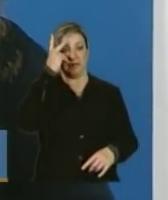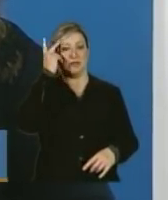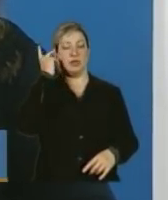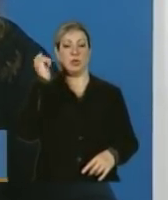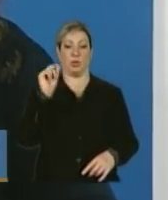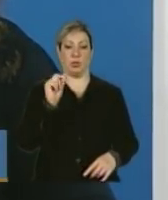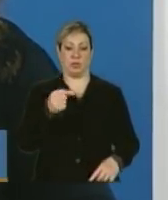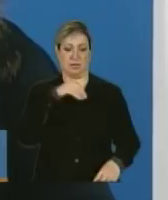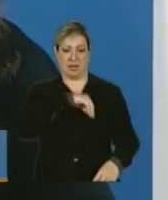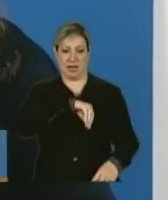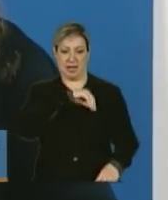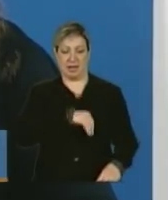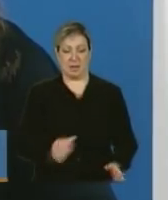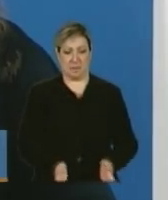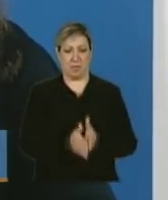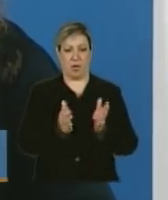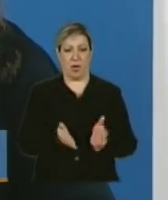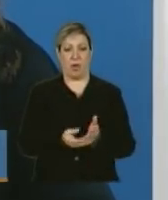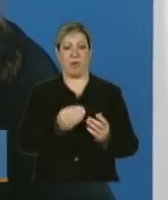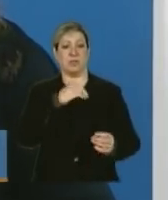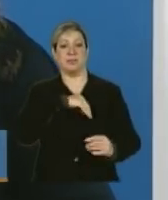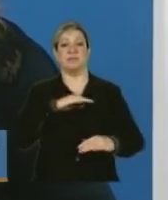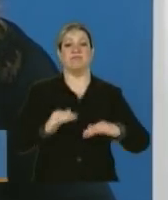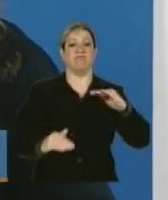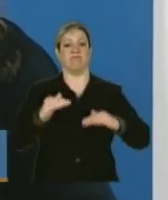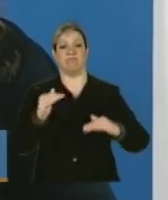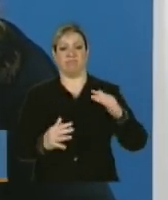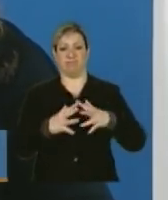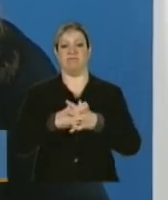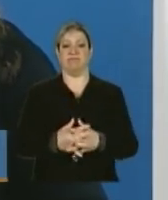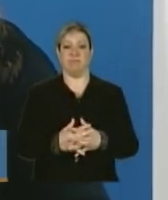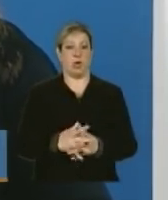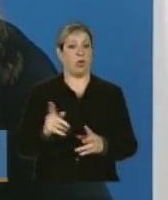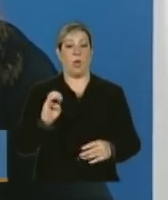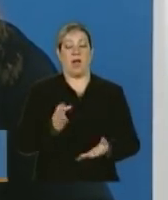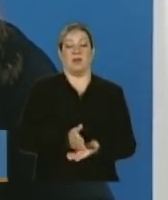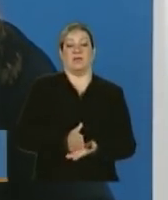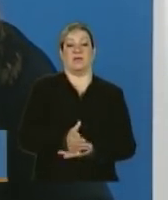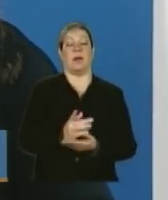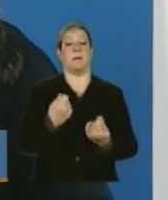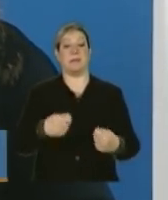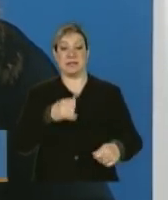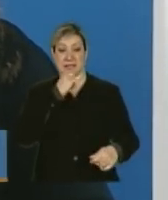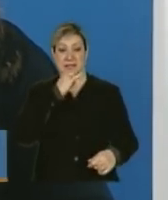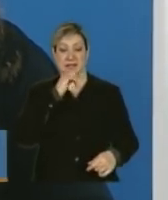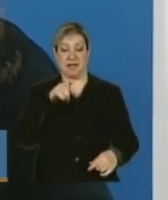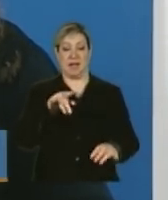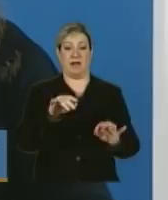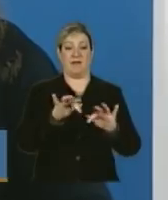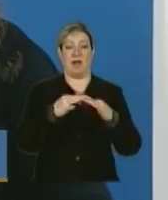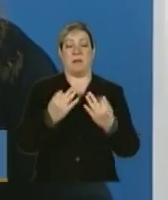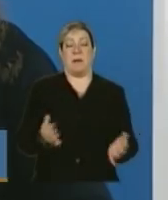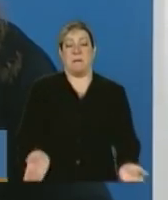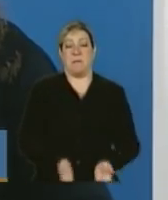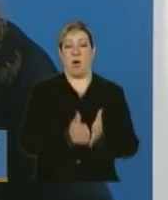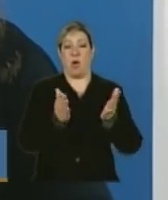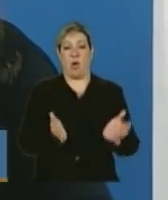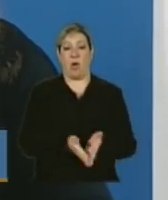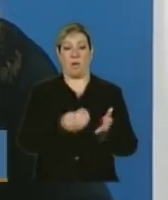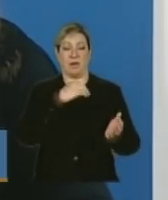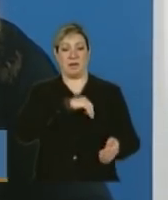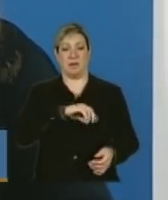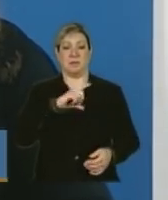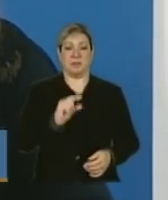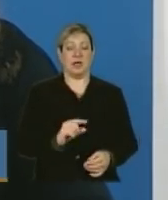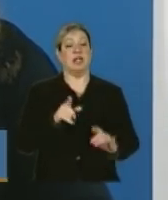mais pobre brasileira é uma renda muito instável. Então, é possível que uma família hoje em situação de extrema pobreza seja aquela família